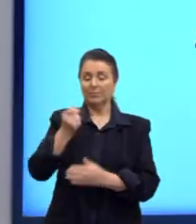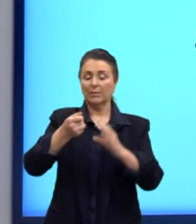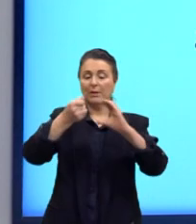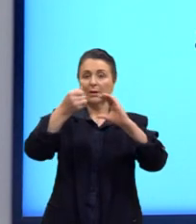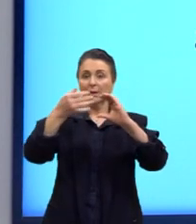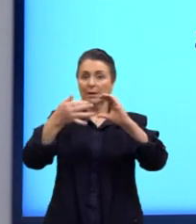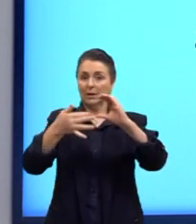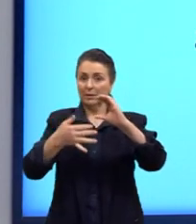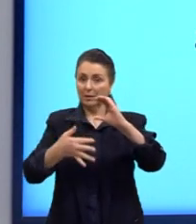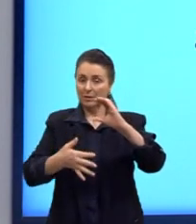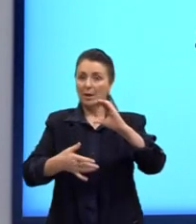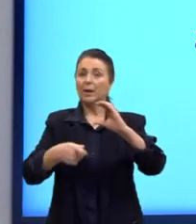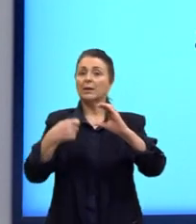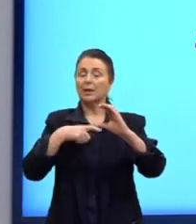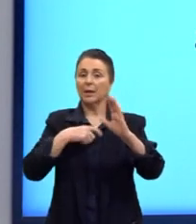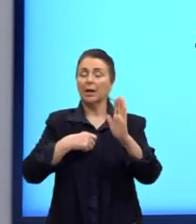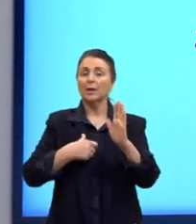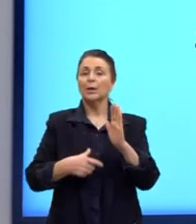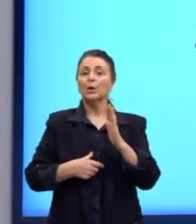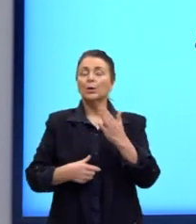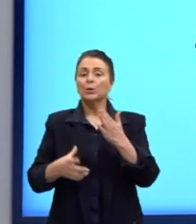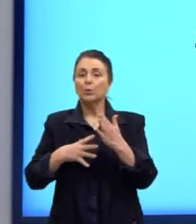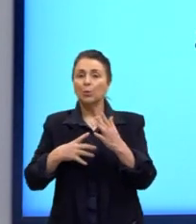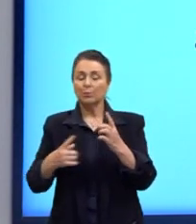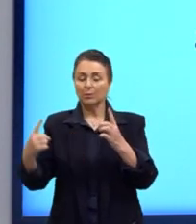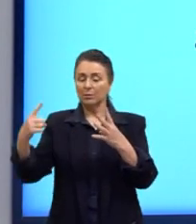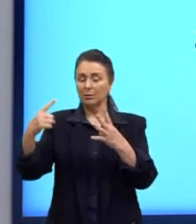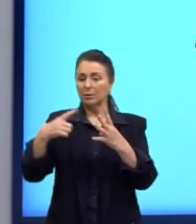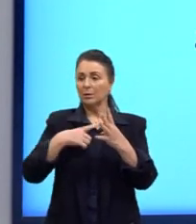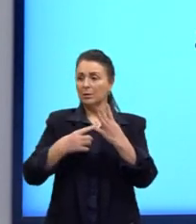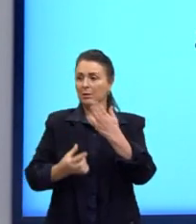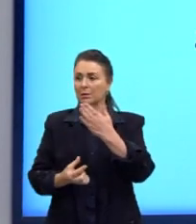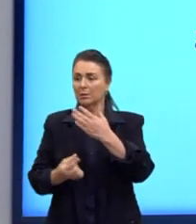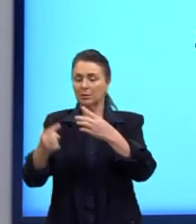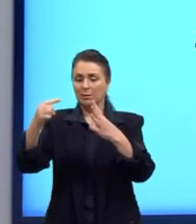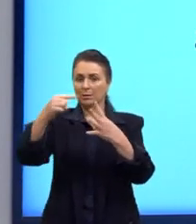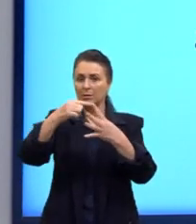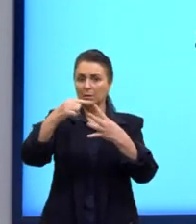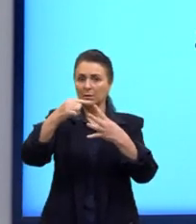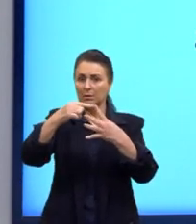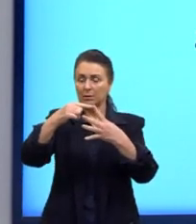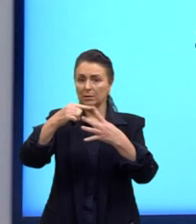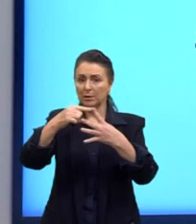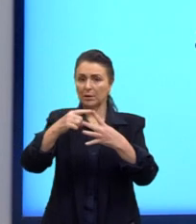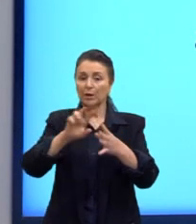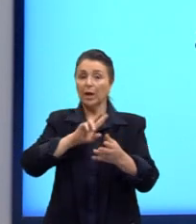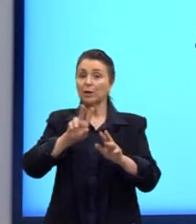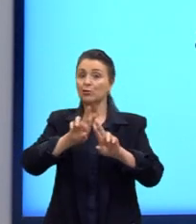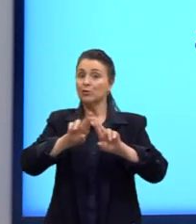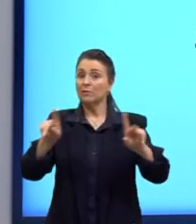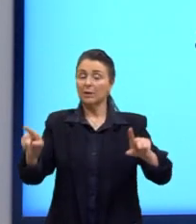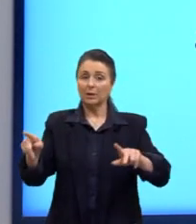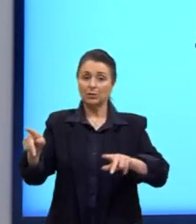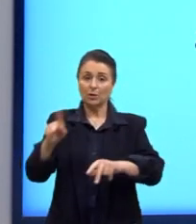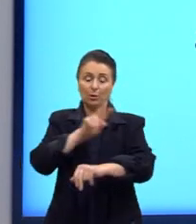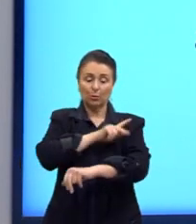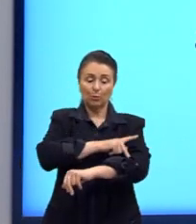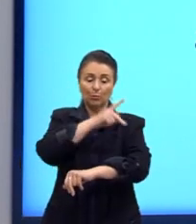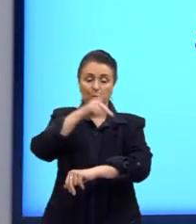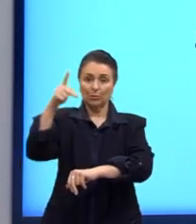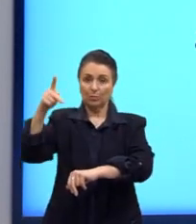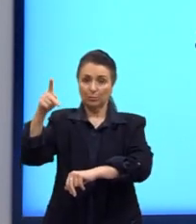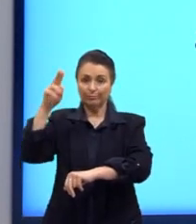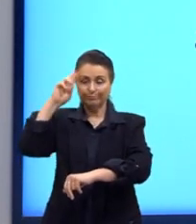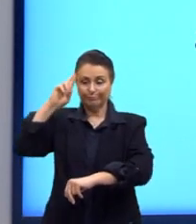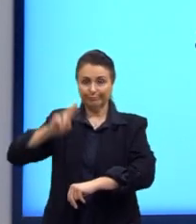Características, então, que a gente tem do simbolismo. Não-racionalidade, o que é totalmente diferente lá do parnasianismo, que são racionais. Então,